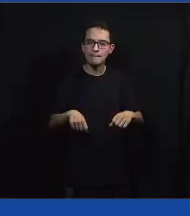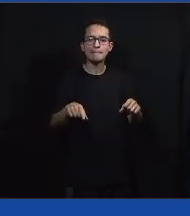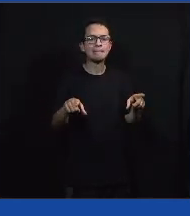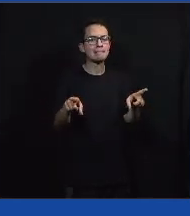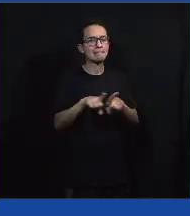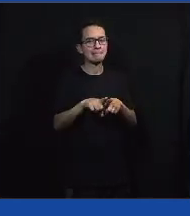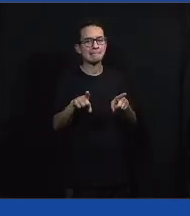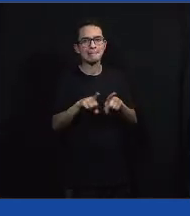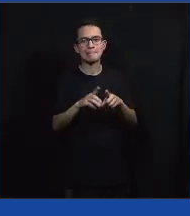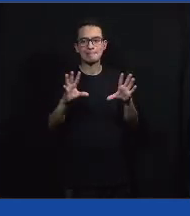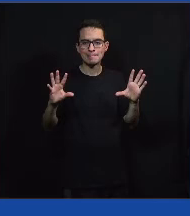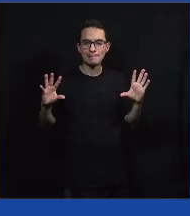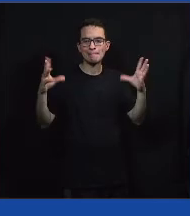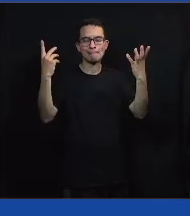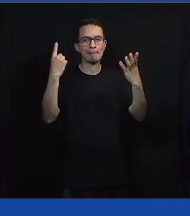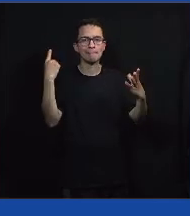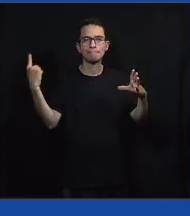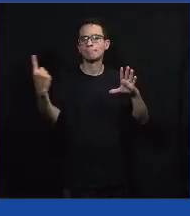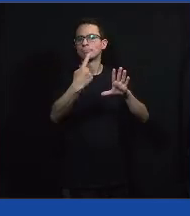nas causas raízes que a gente trouxe.